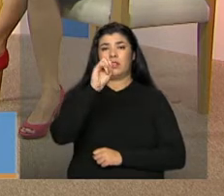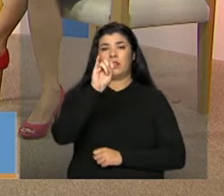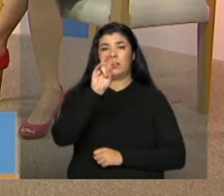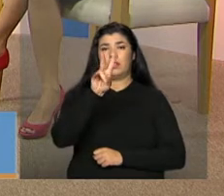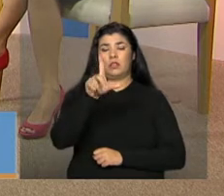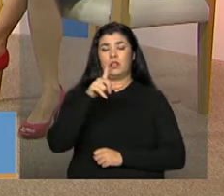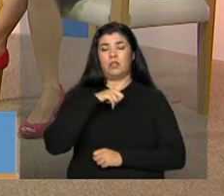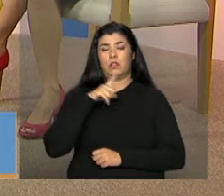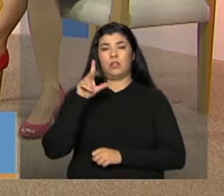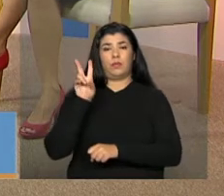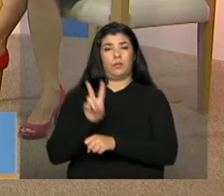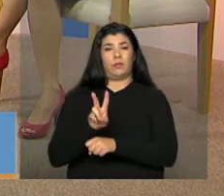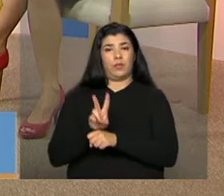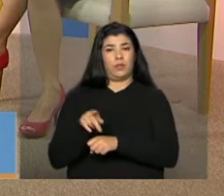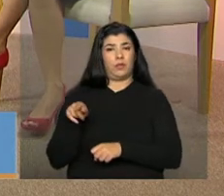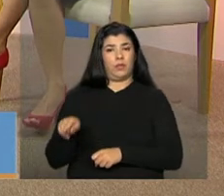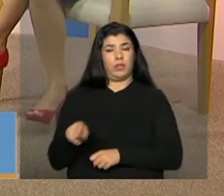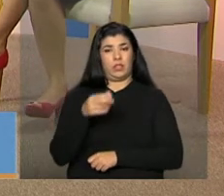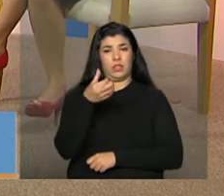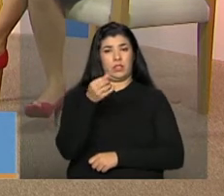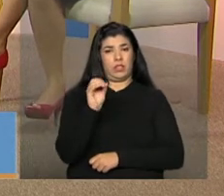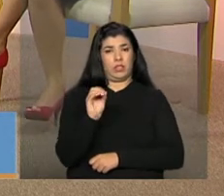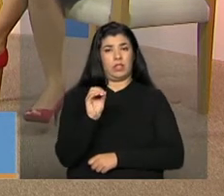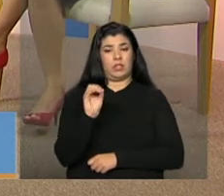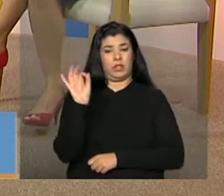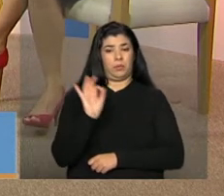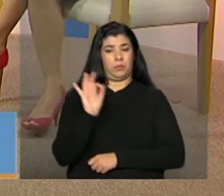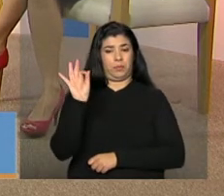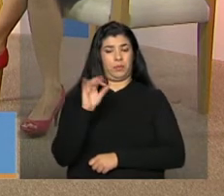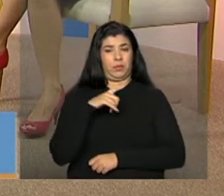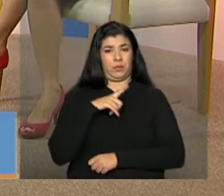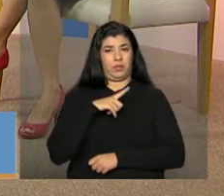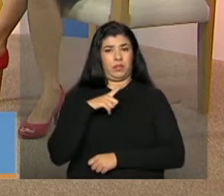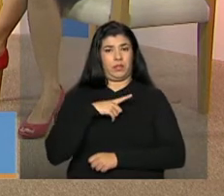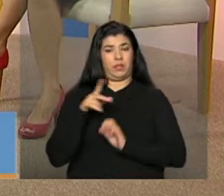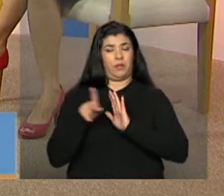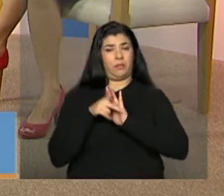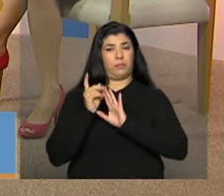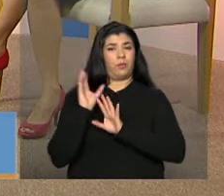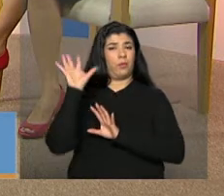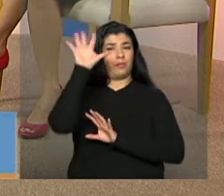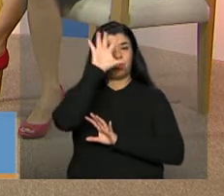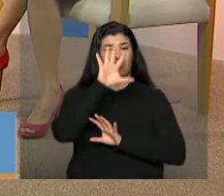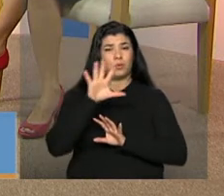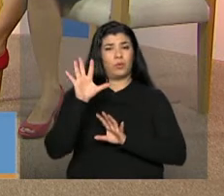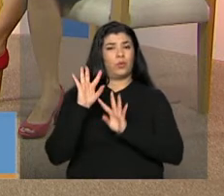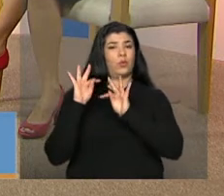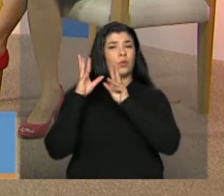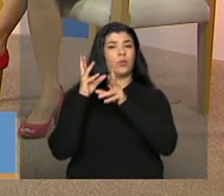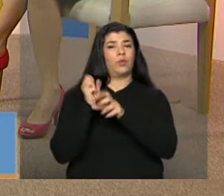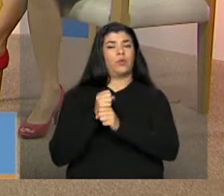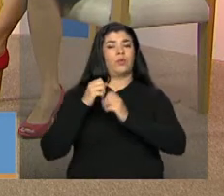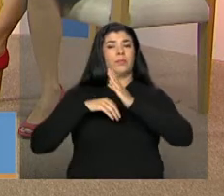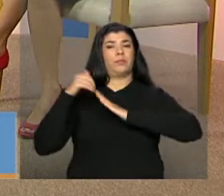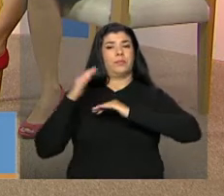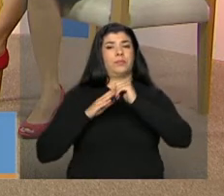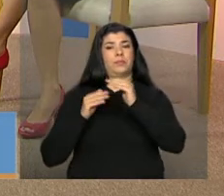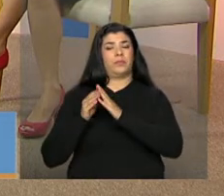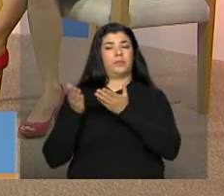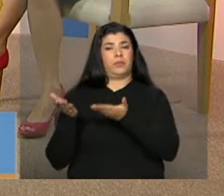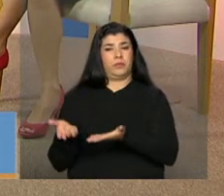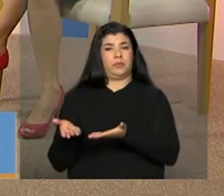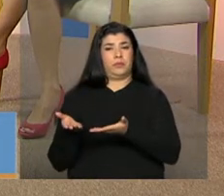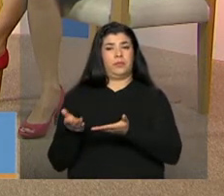gestor só pode chegar a gastar até 60% da receita total de um determinado exercício. Certo?